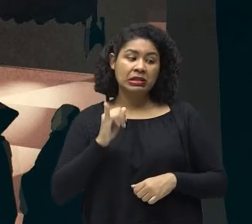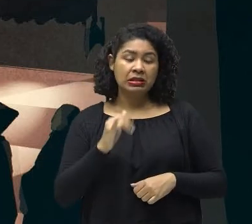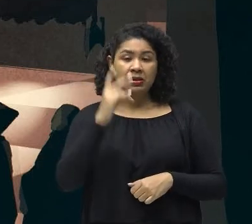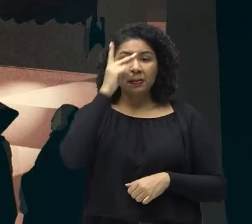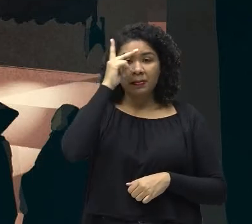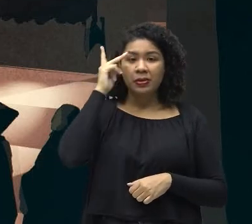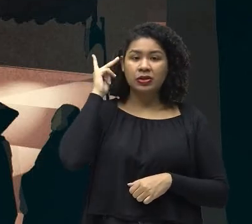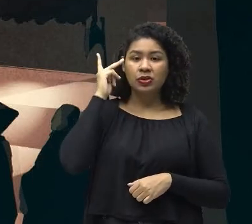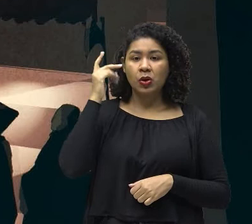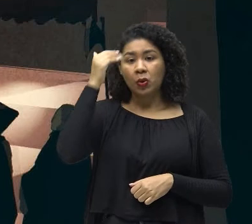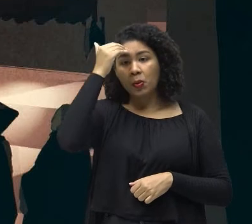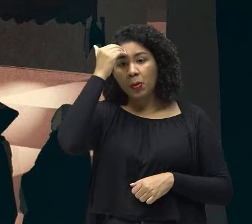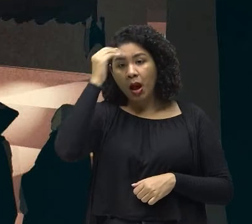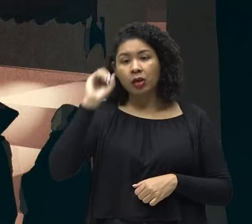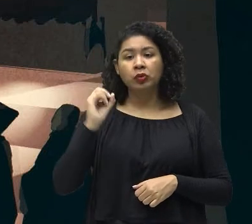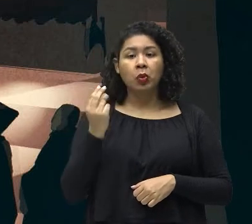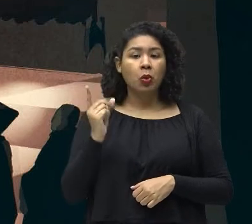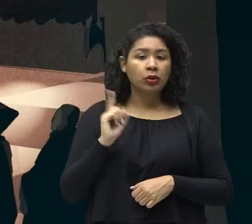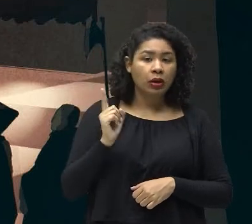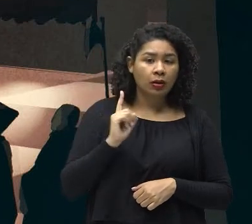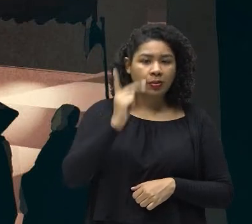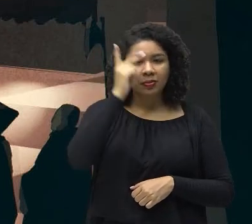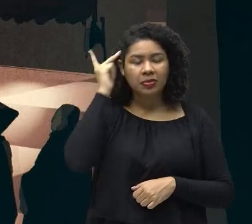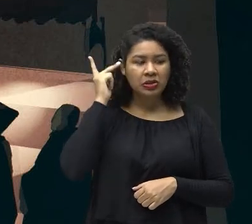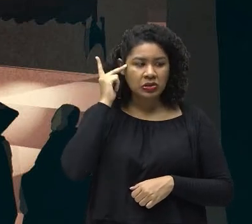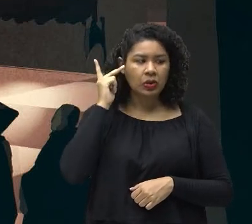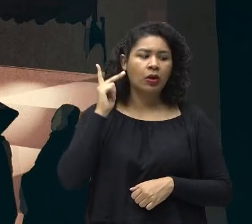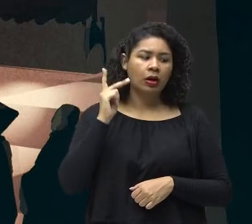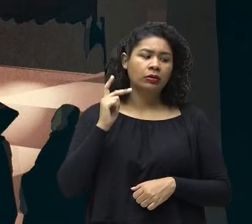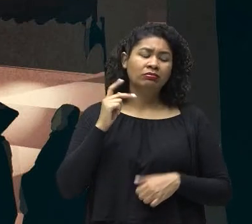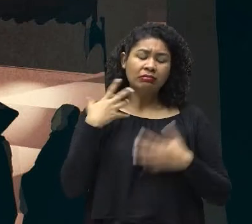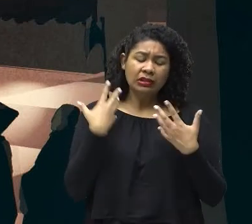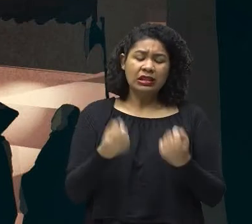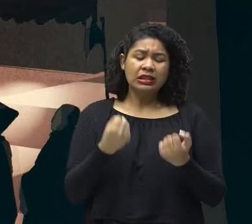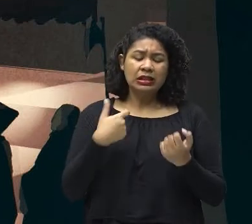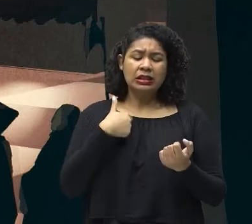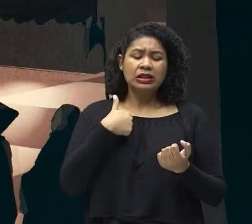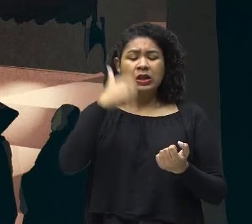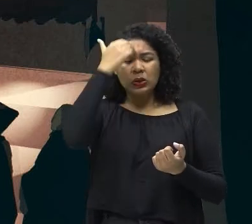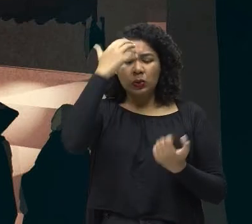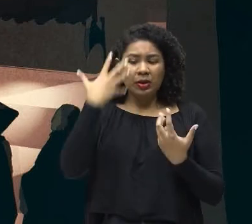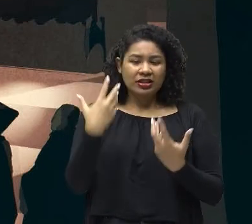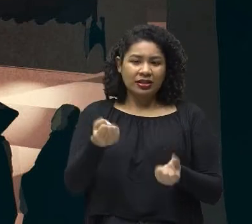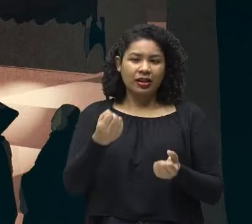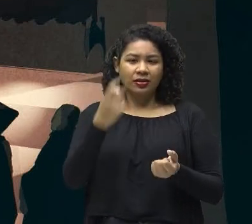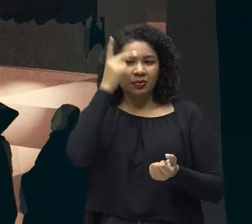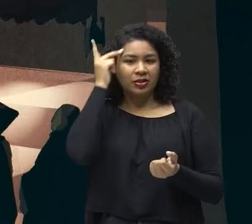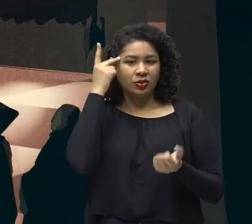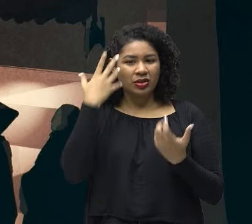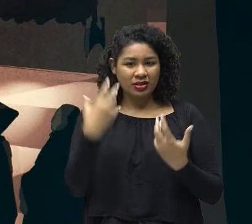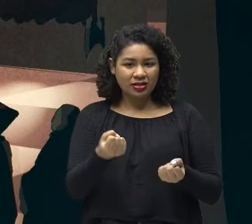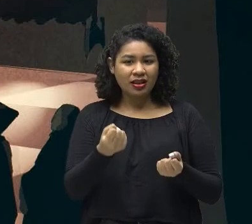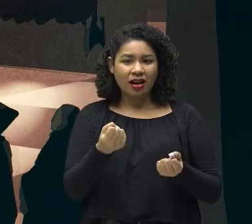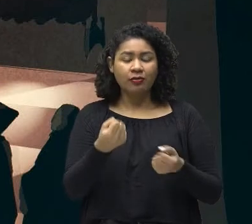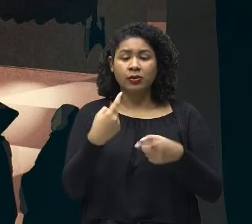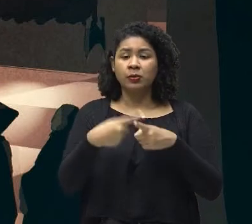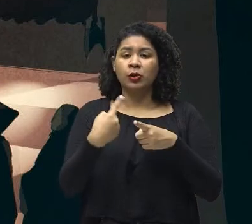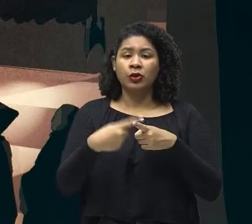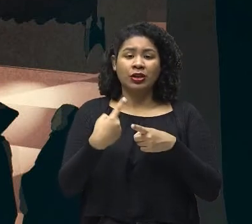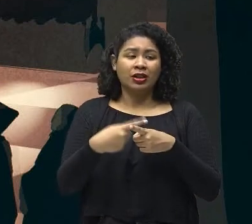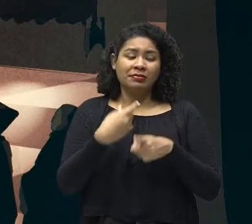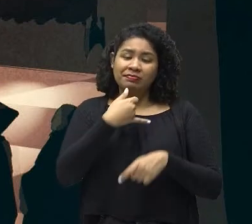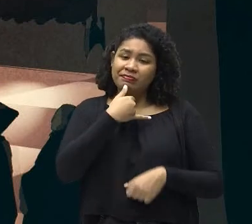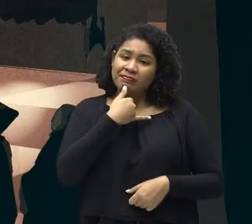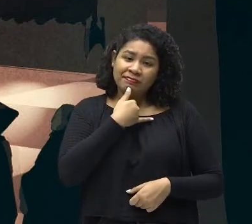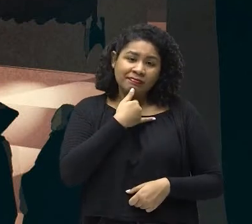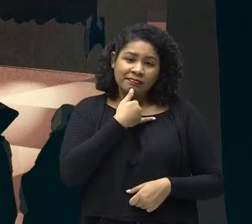confessando culpada De tal crime, Para se ver livre das torturas. Então, infelizmente, Essa santa inquisição